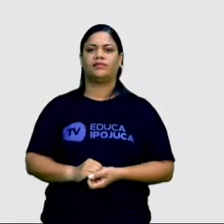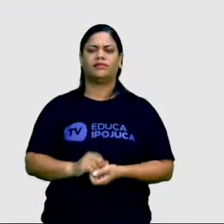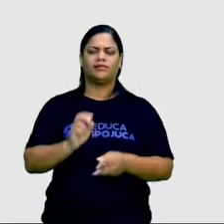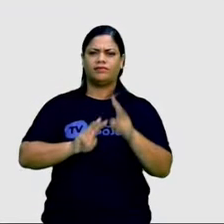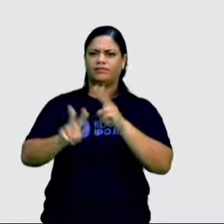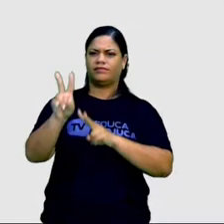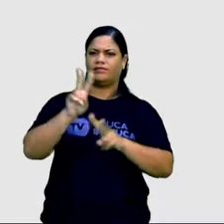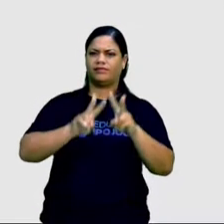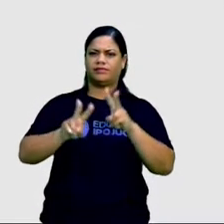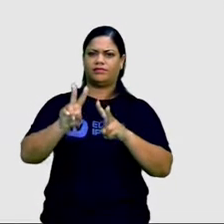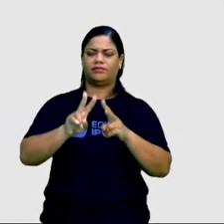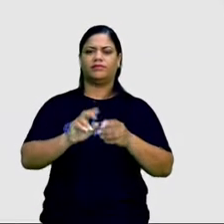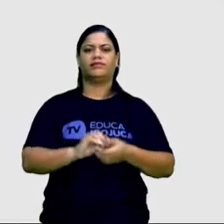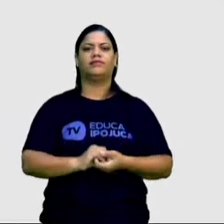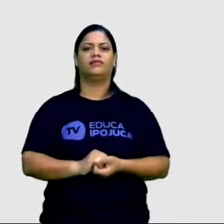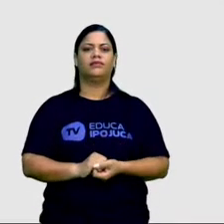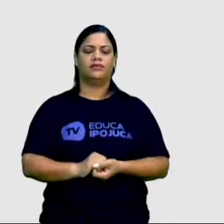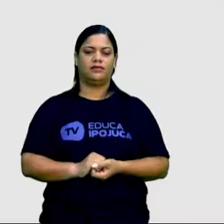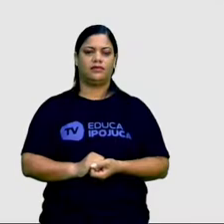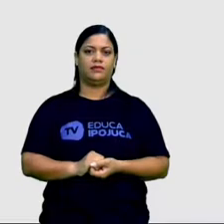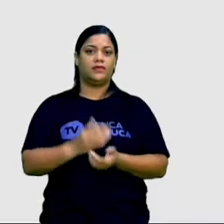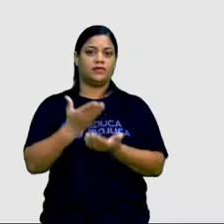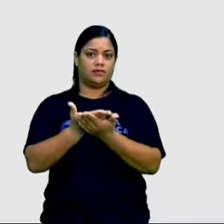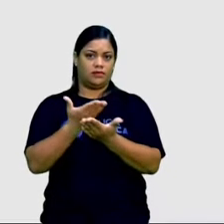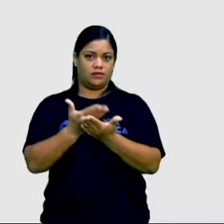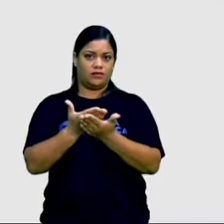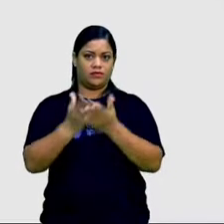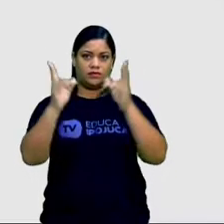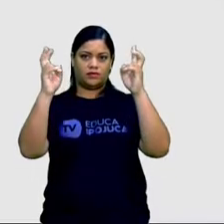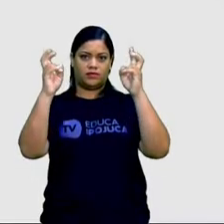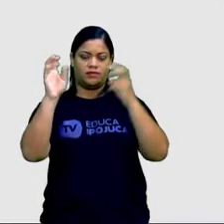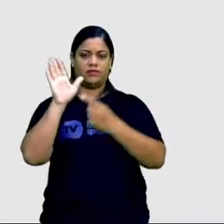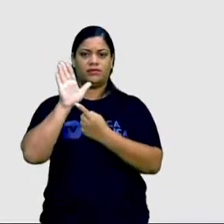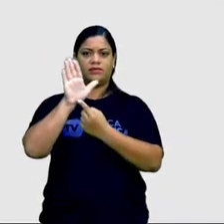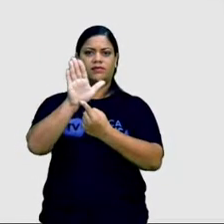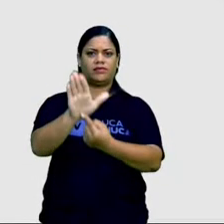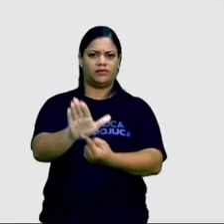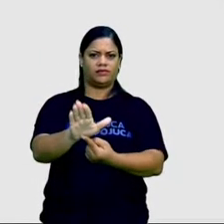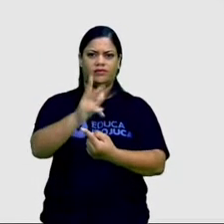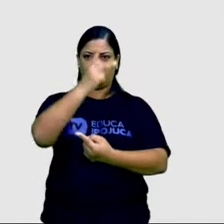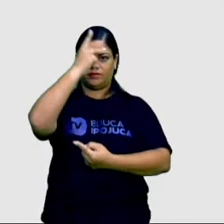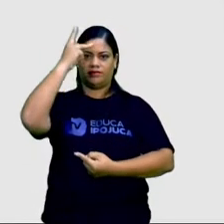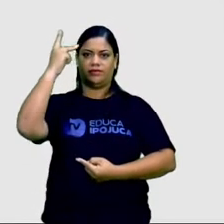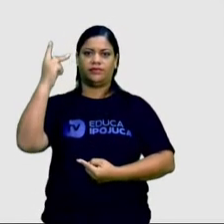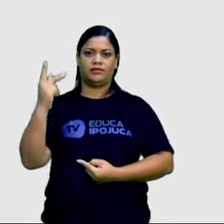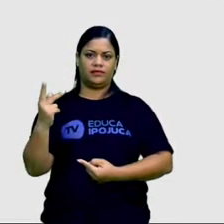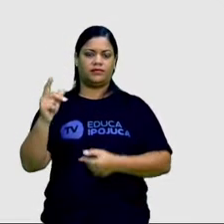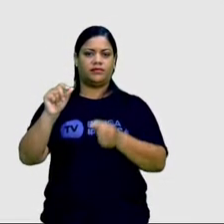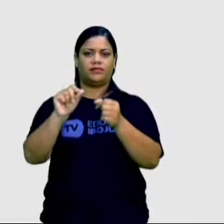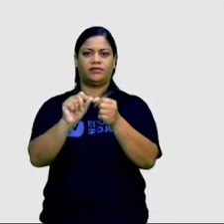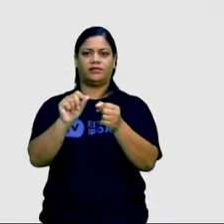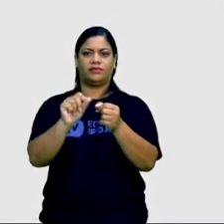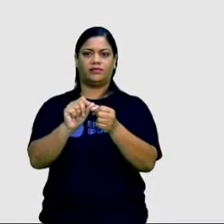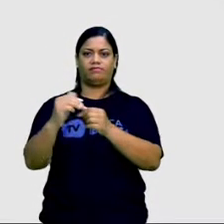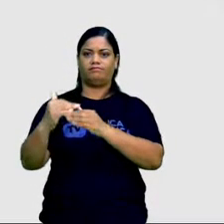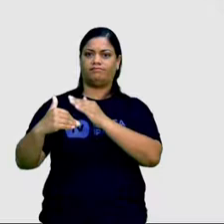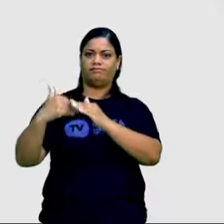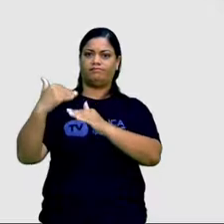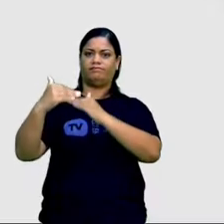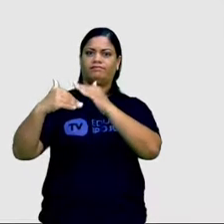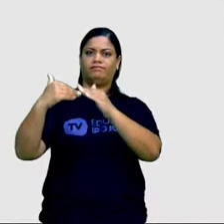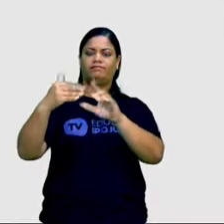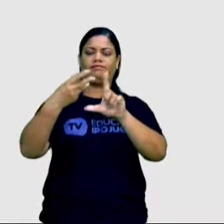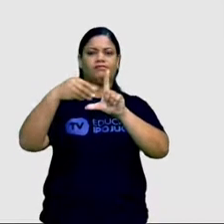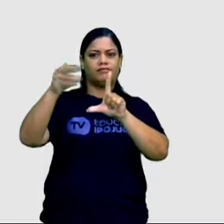Observe aí essa notícia. Um estudo sobre o tema mostrou o papel das pessoas em fazer crescer a